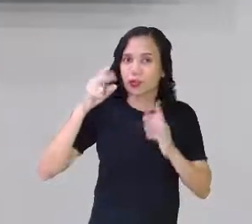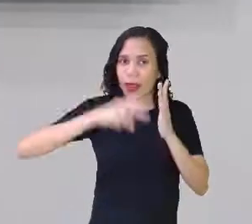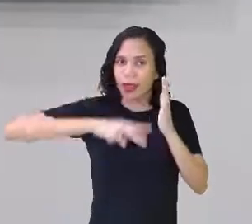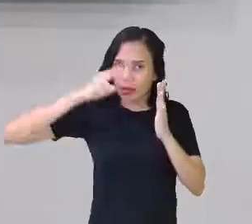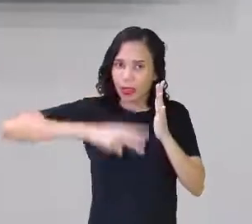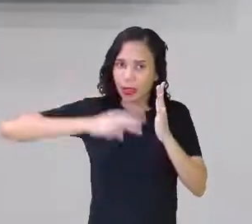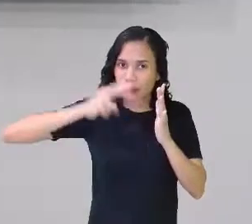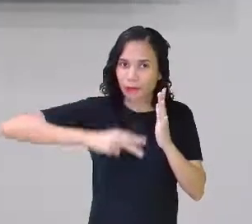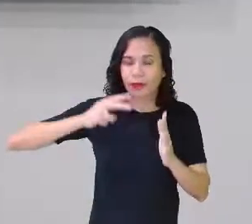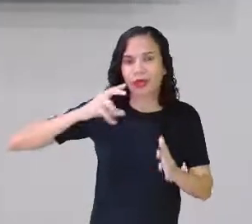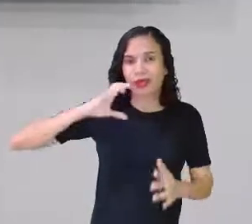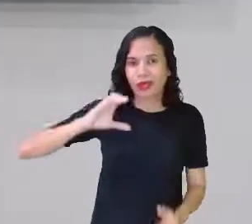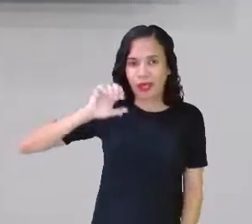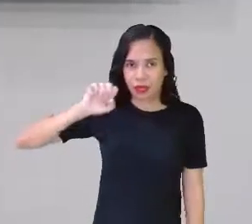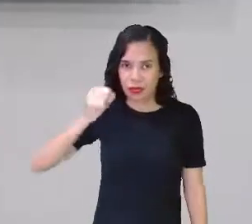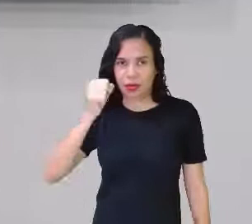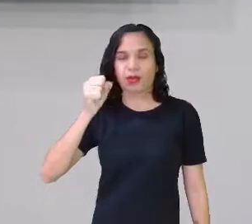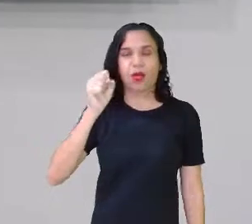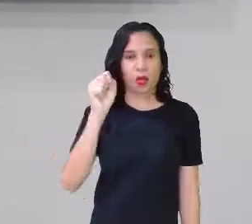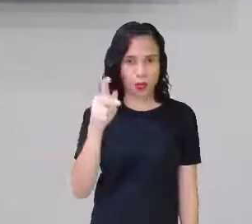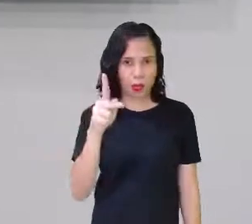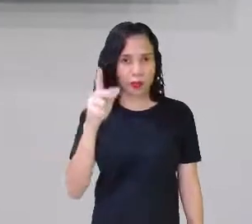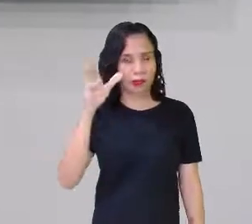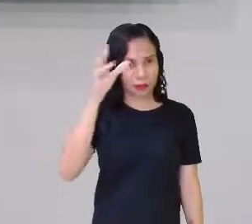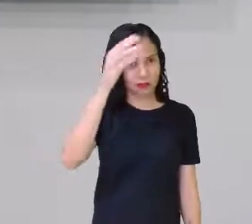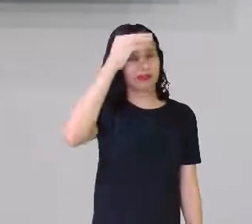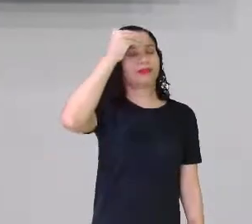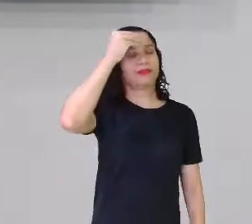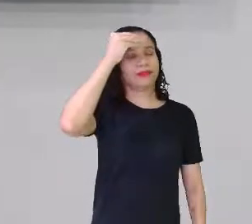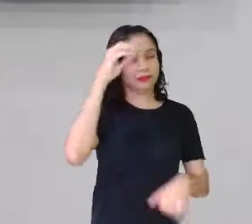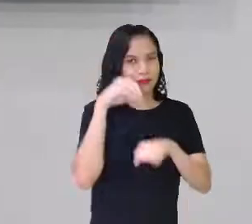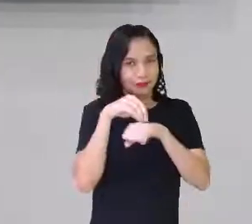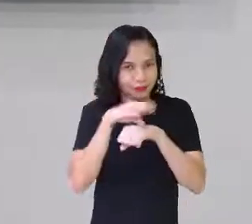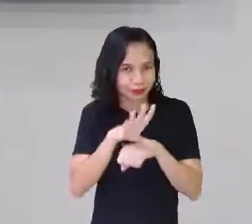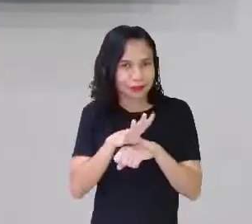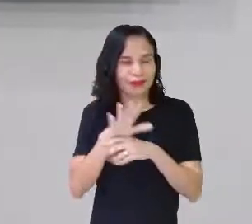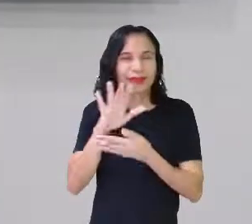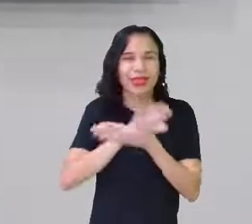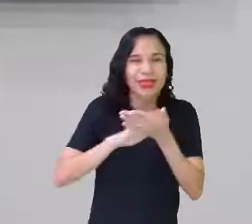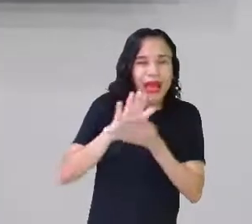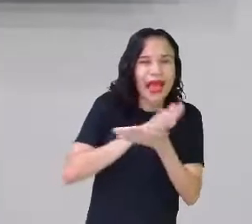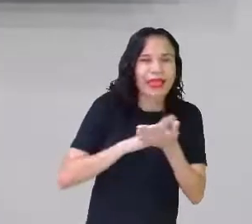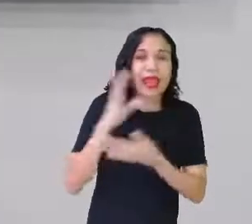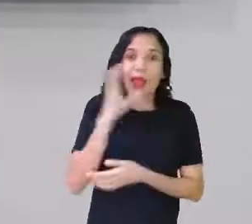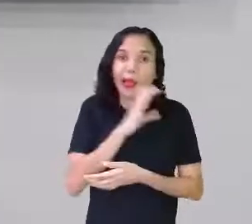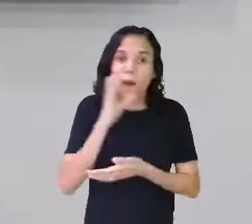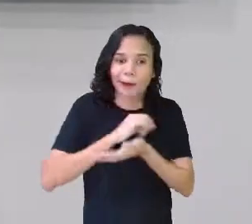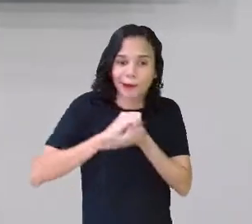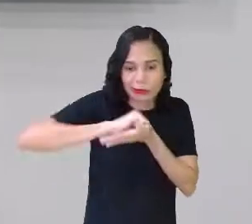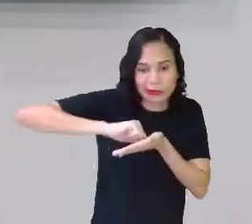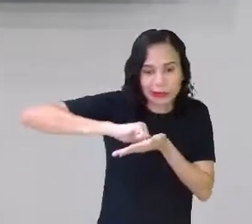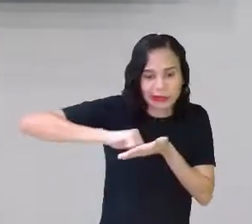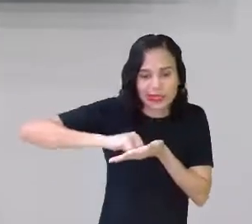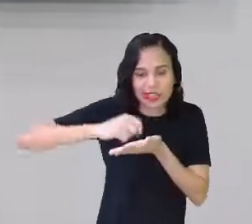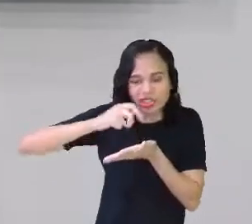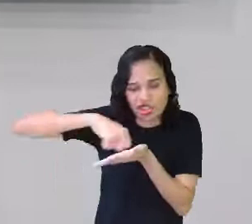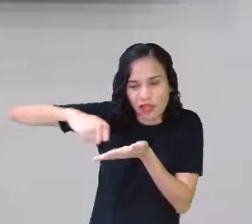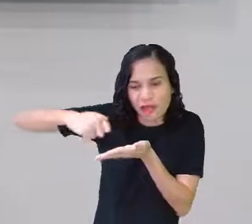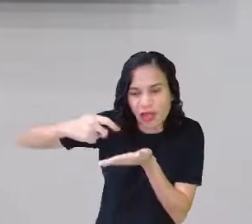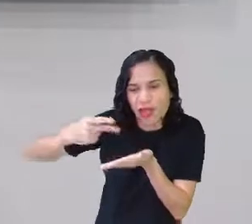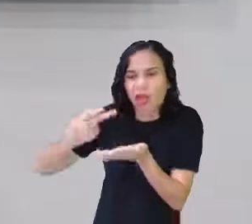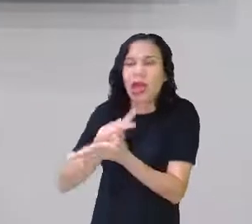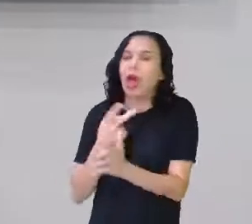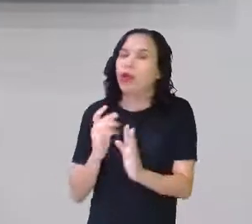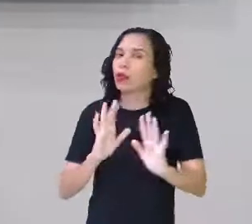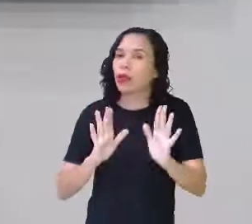se, oxítona, tá certo? Guarda essa dica. Nada de pressa na hora de fazer atividade, que às vezes faz com